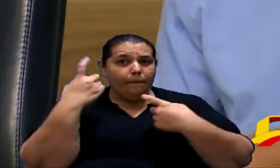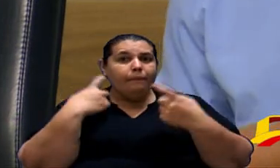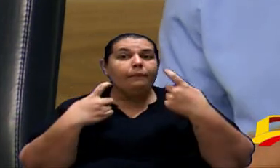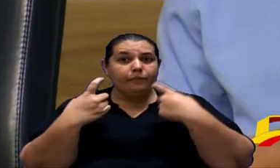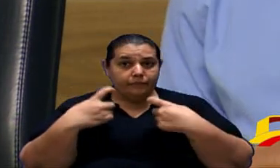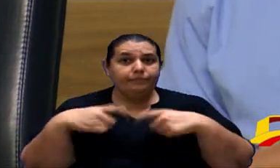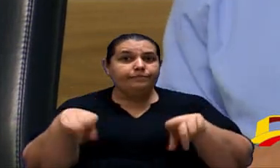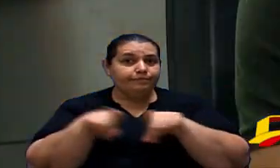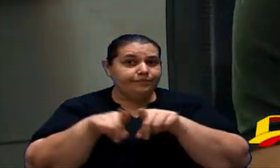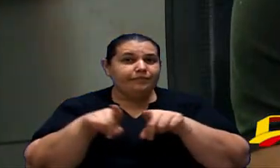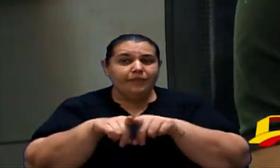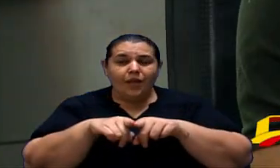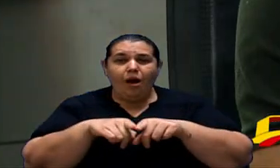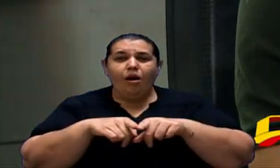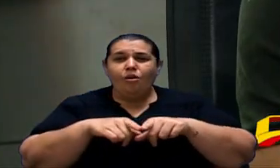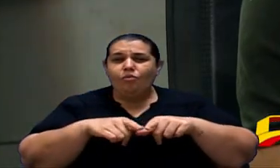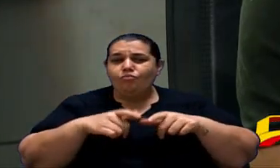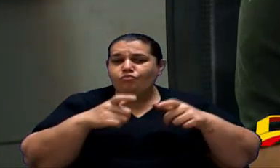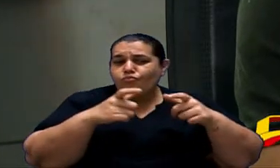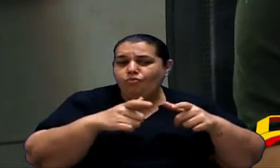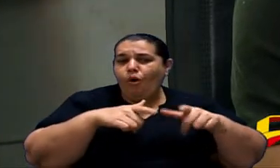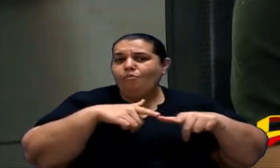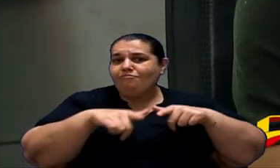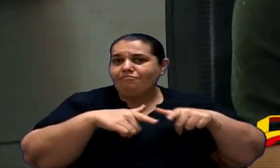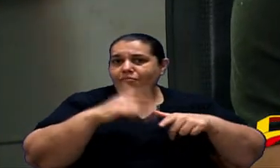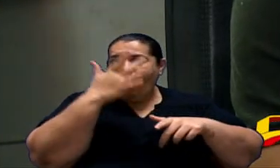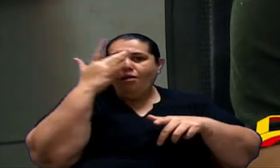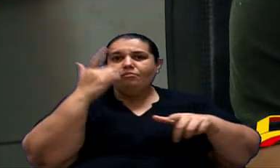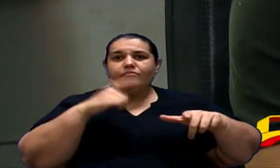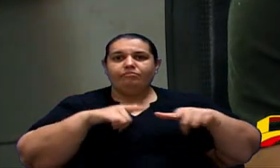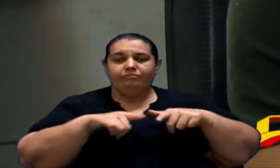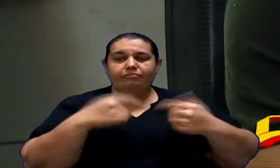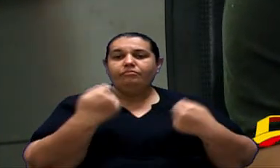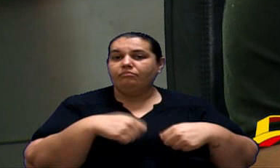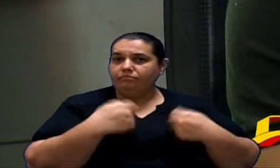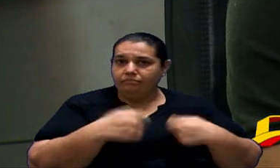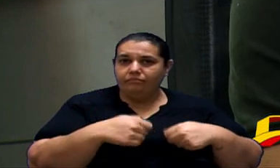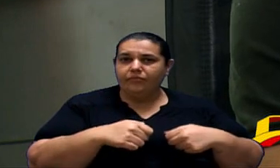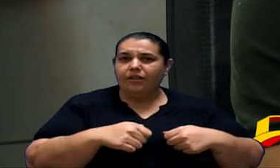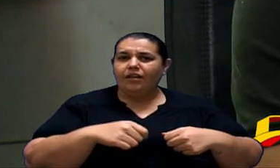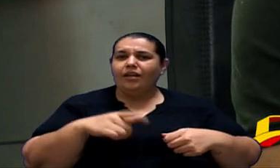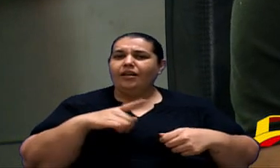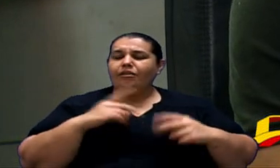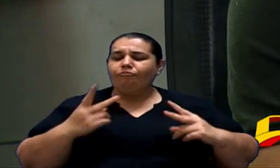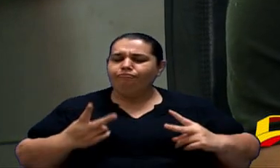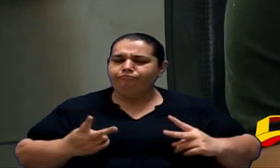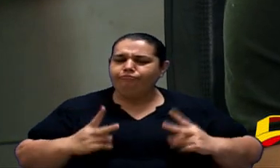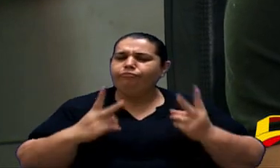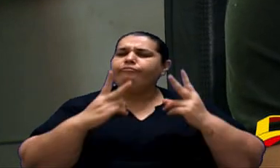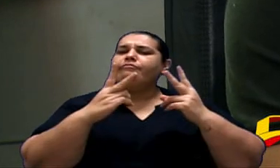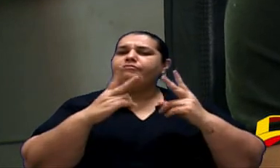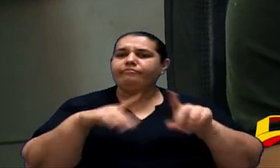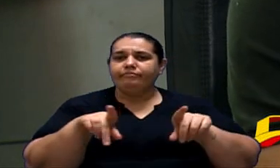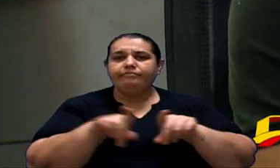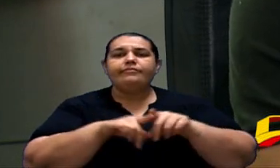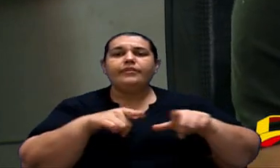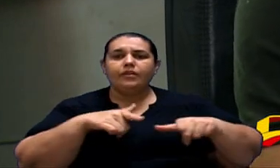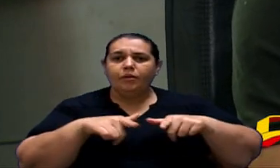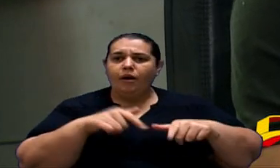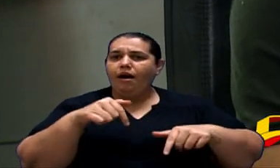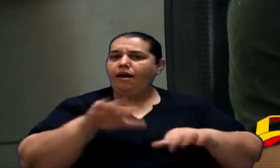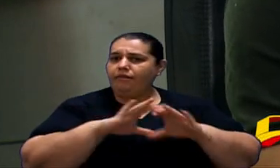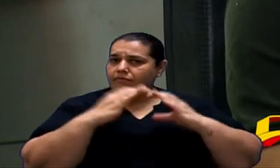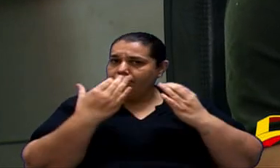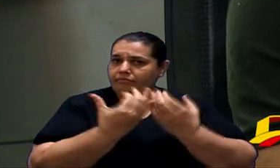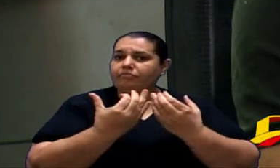uma categoria, com o trabalhador. Então, gente precisa ser mais valorizado aqui dentro da casa,